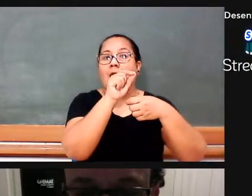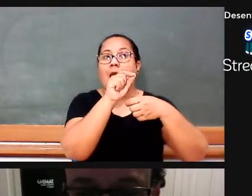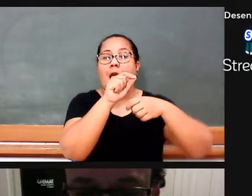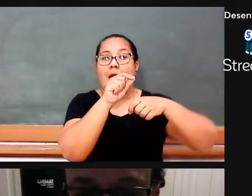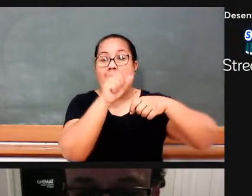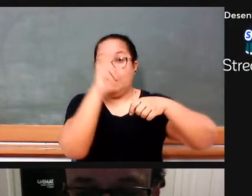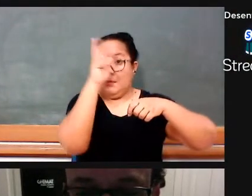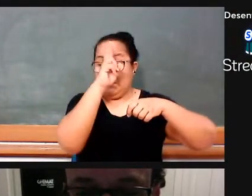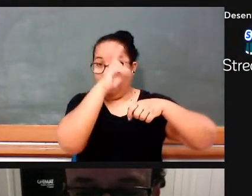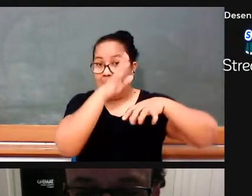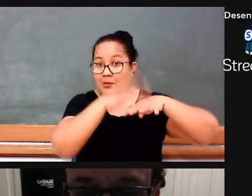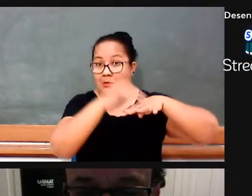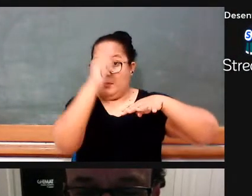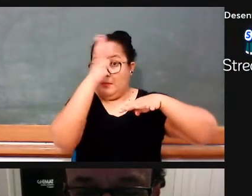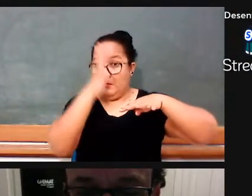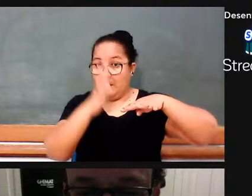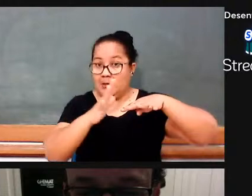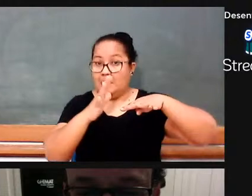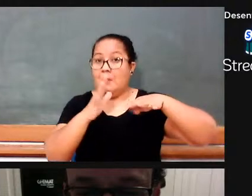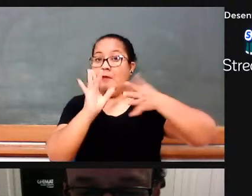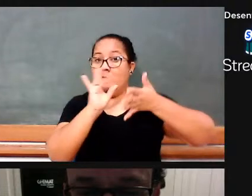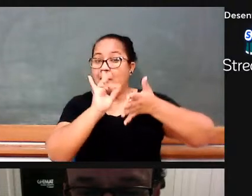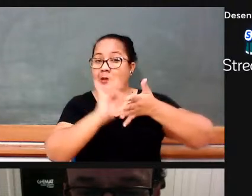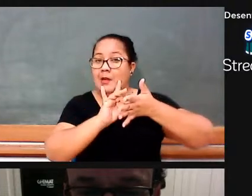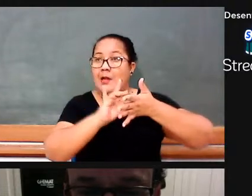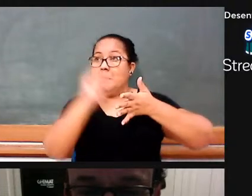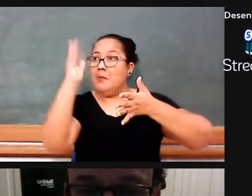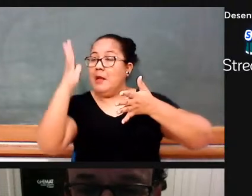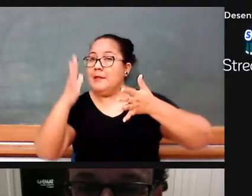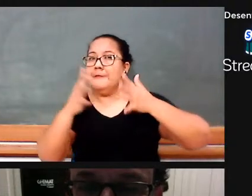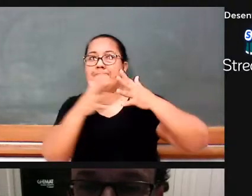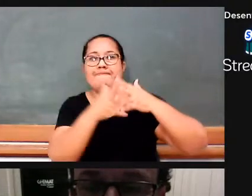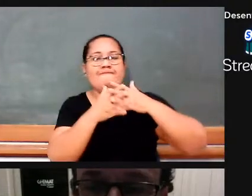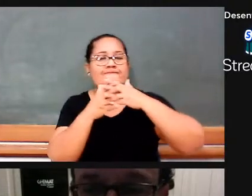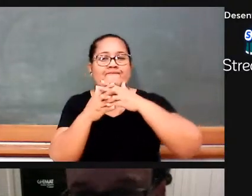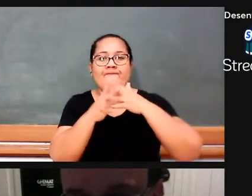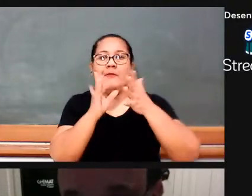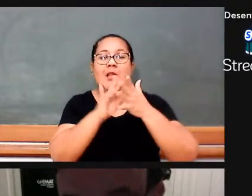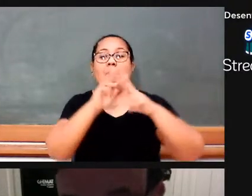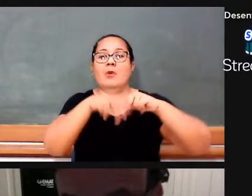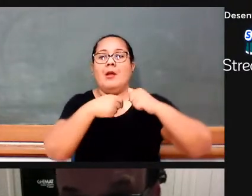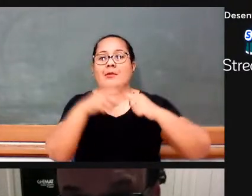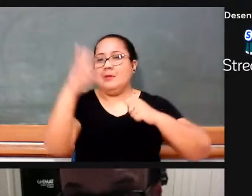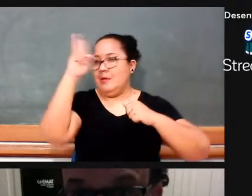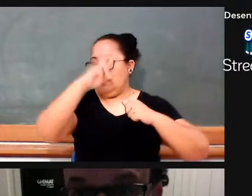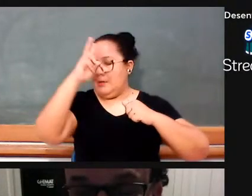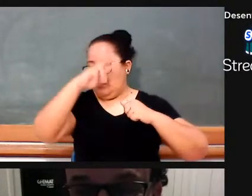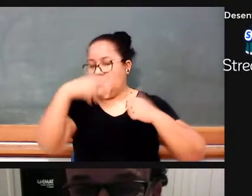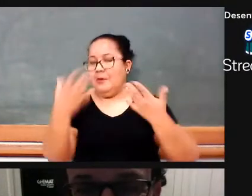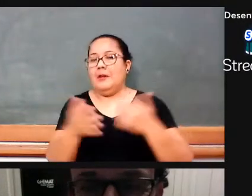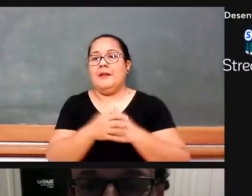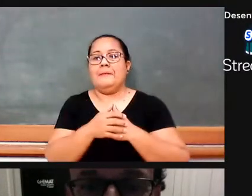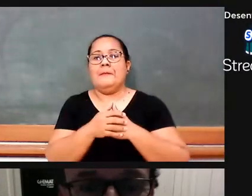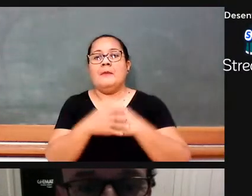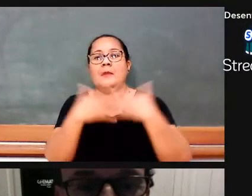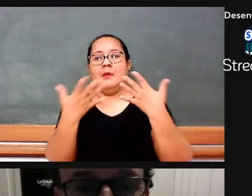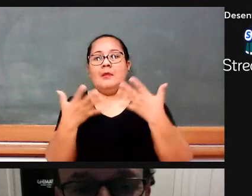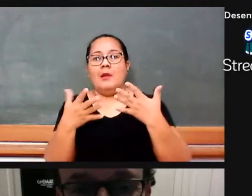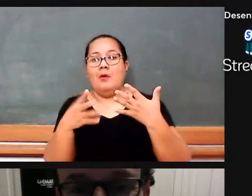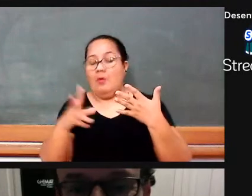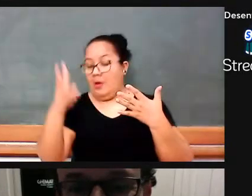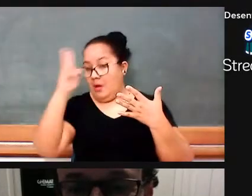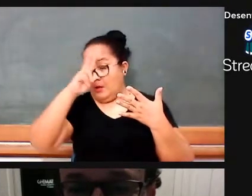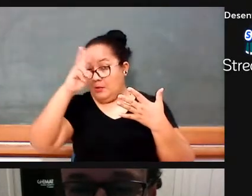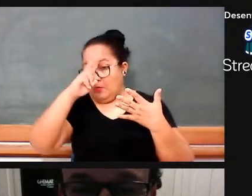matemática brasileira, se confunde com a história do Brasil, e como o professor Wagner bem disse, um pouco de história